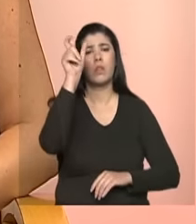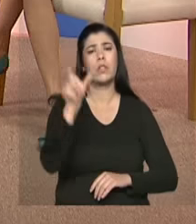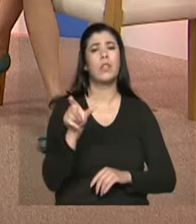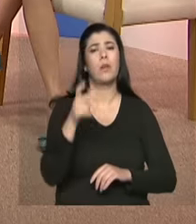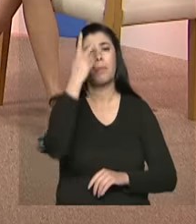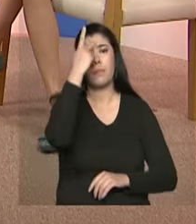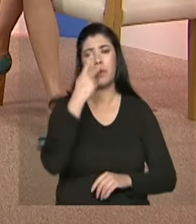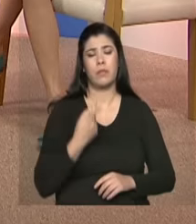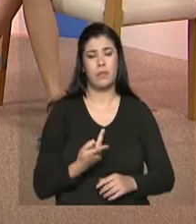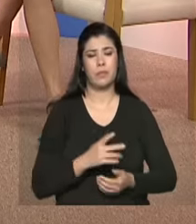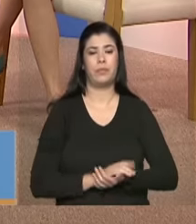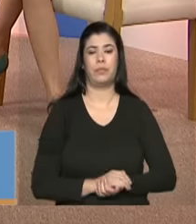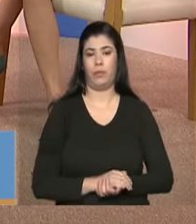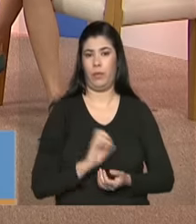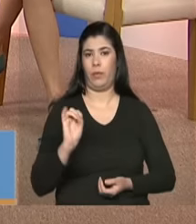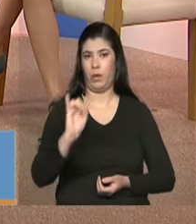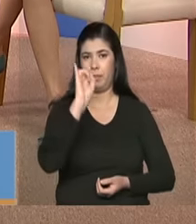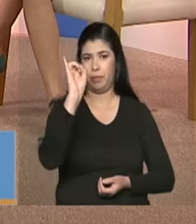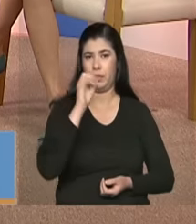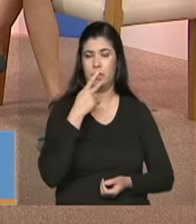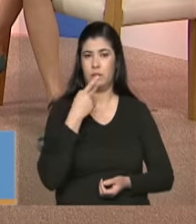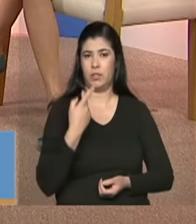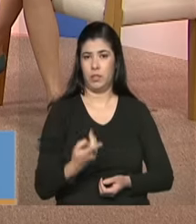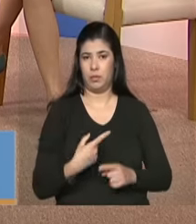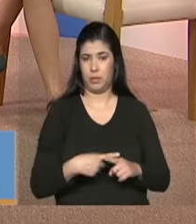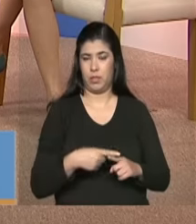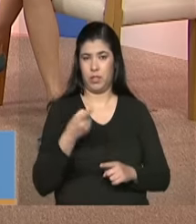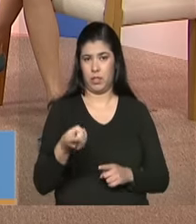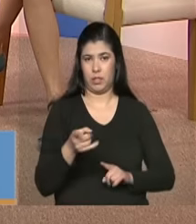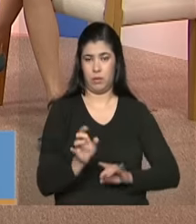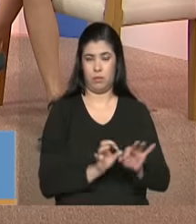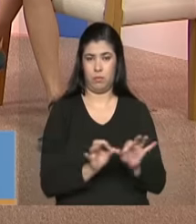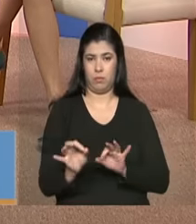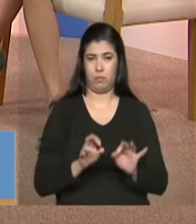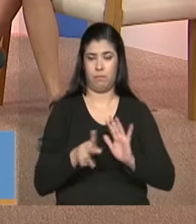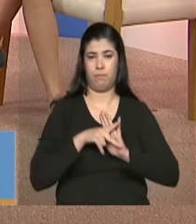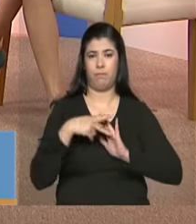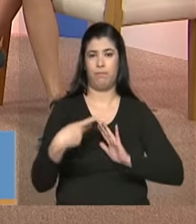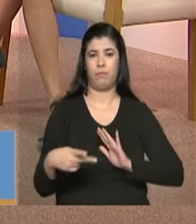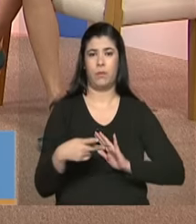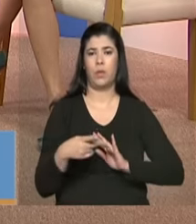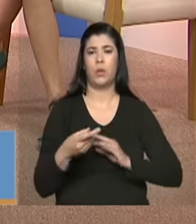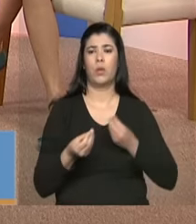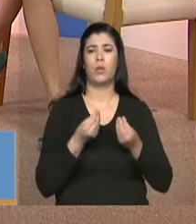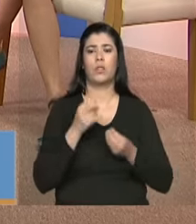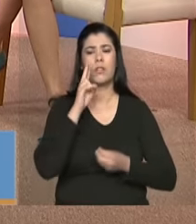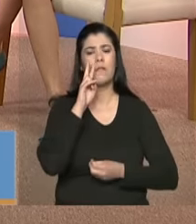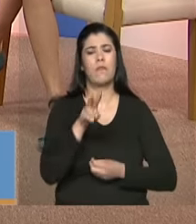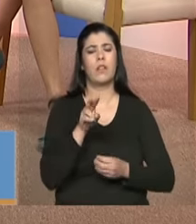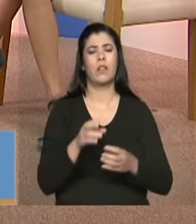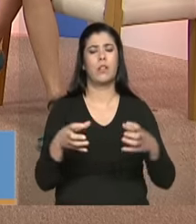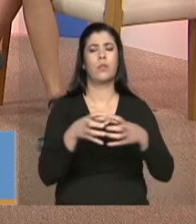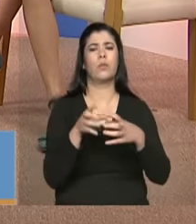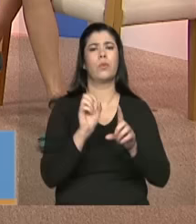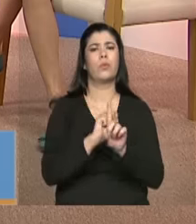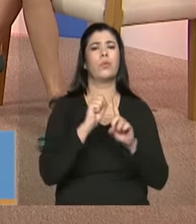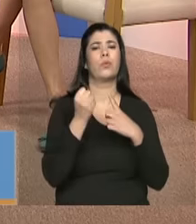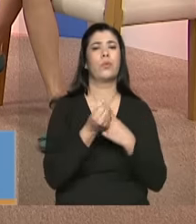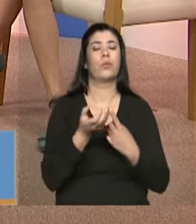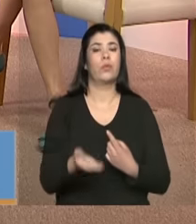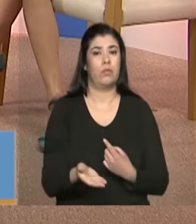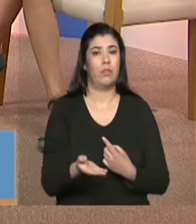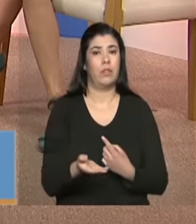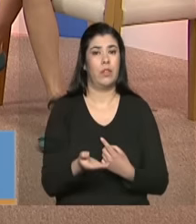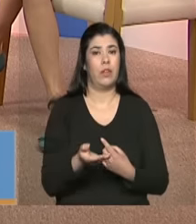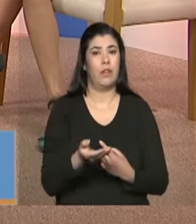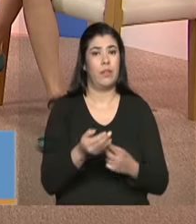muito importante que a Luciana traz porque é uma questão estruturante. Quando a gente olha para a sociedade, a gente enxerga realmente, começa a